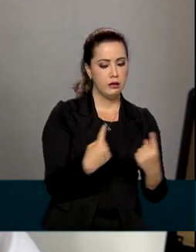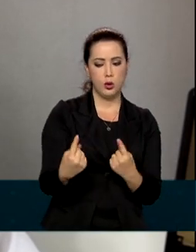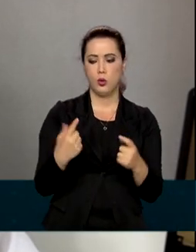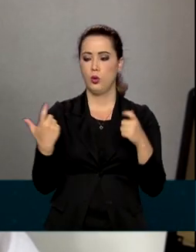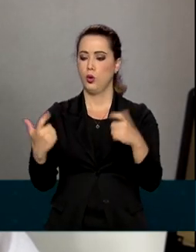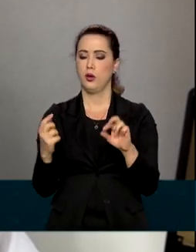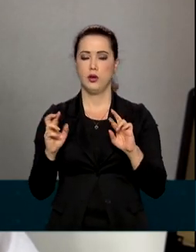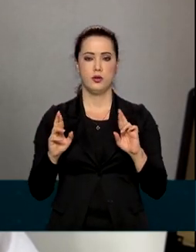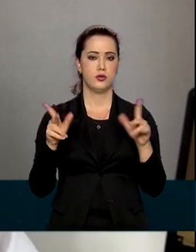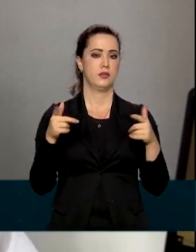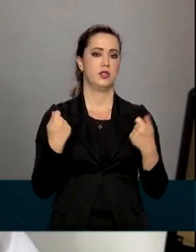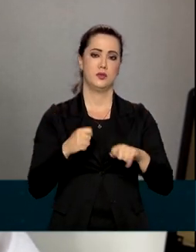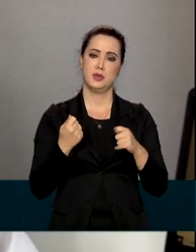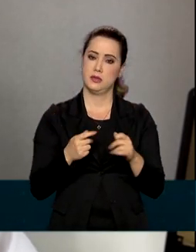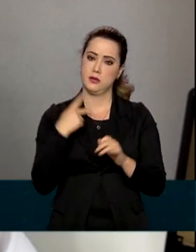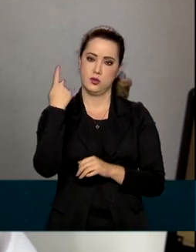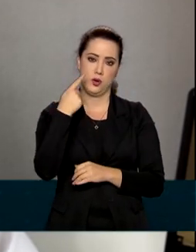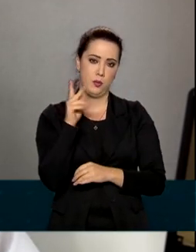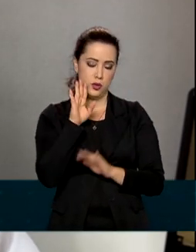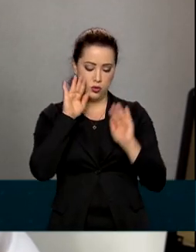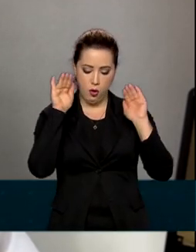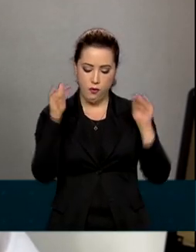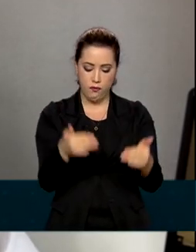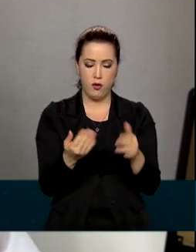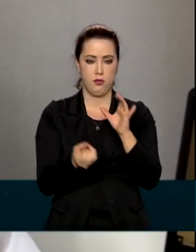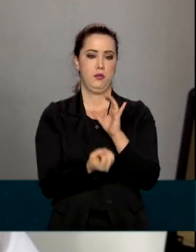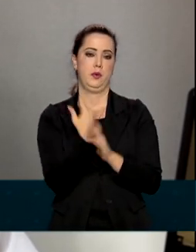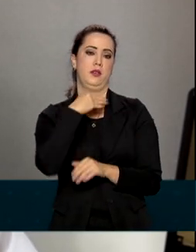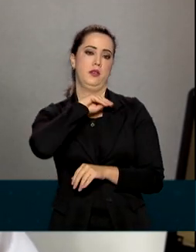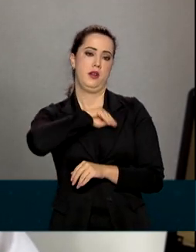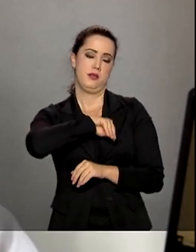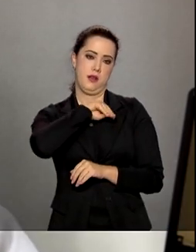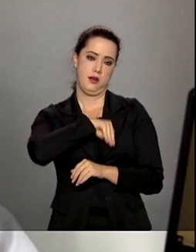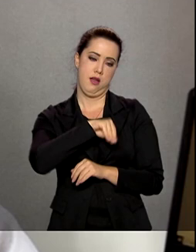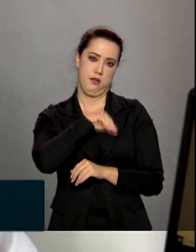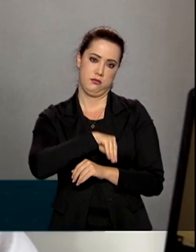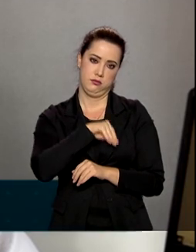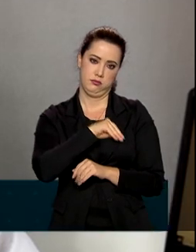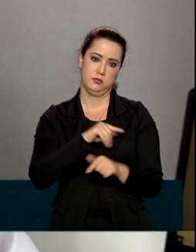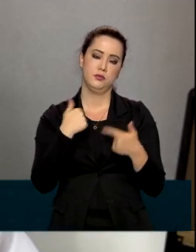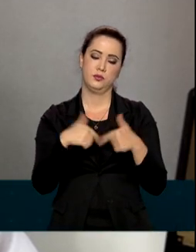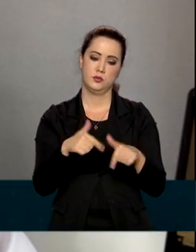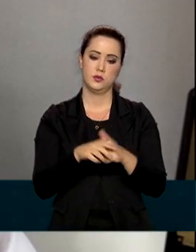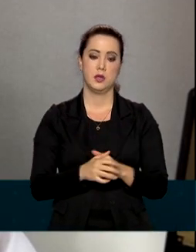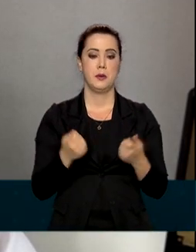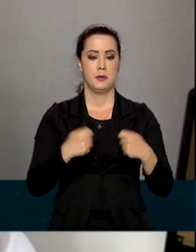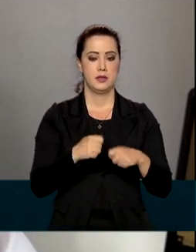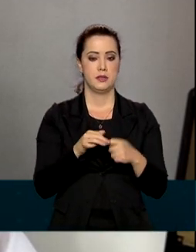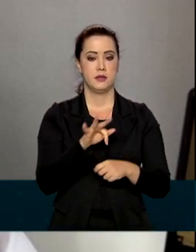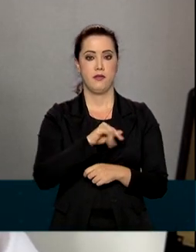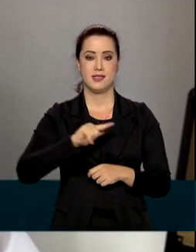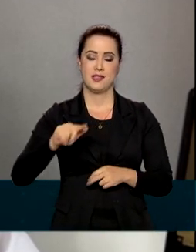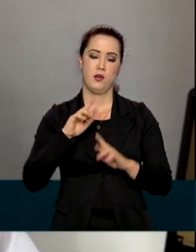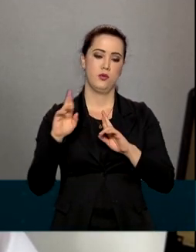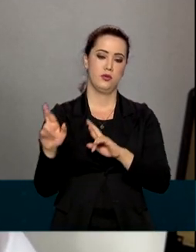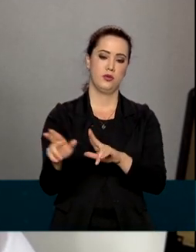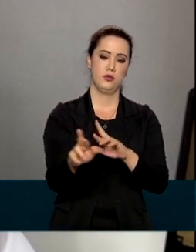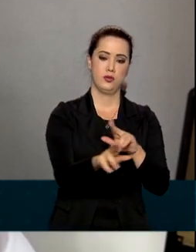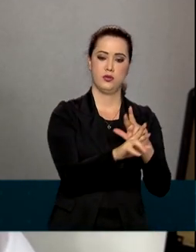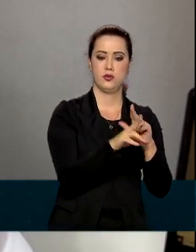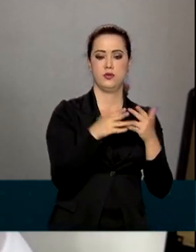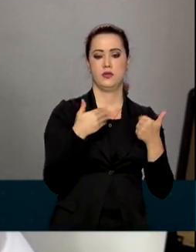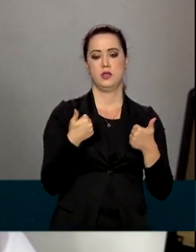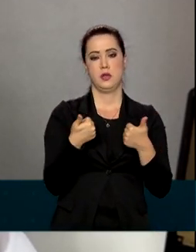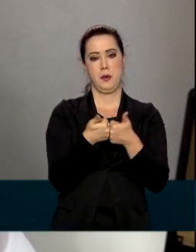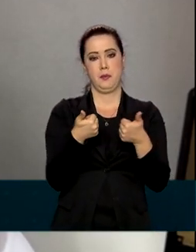para a geração de emprego e renda, principalmente, se possível, a implementação de uma política fiscal diferenciada para os